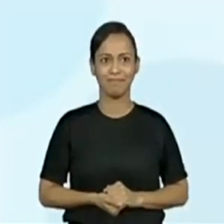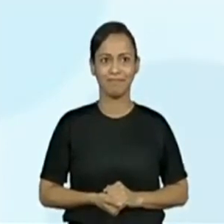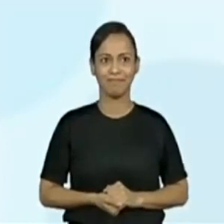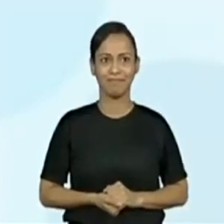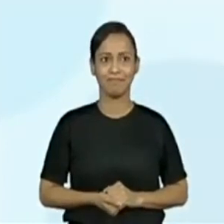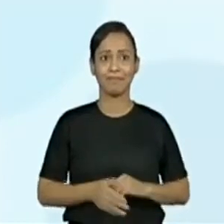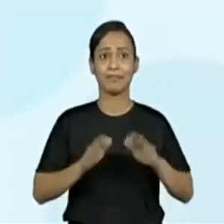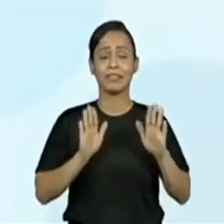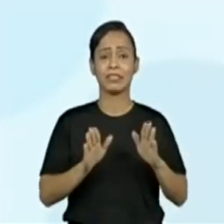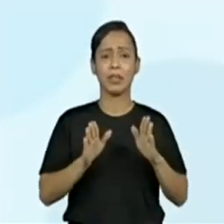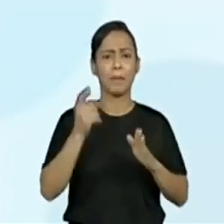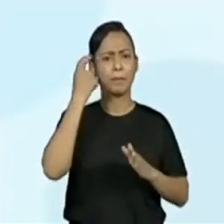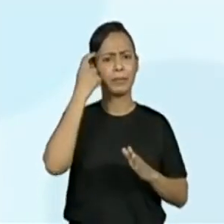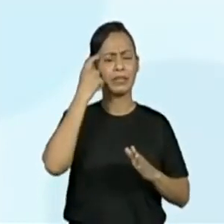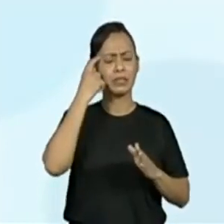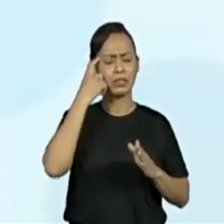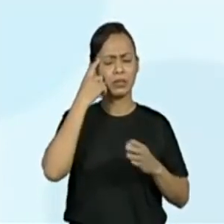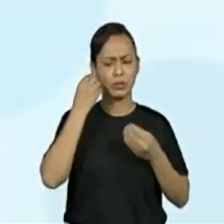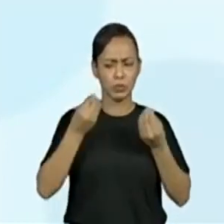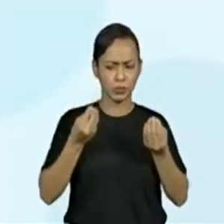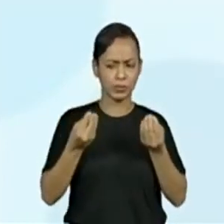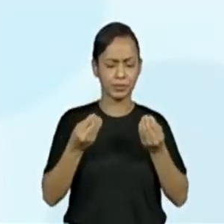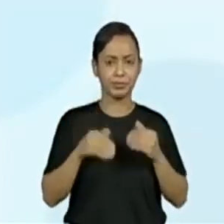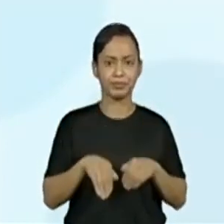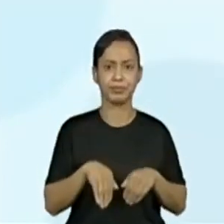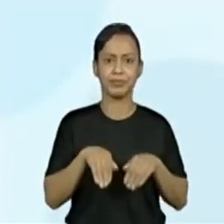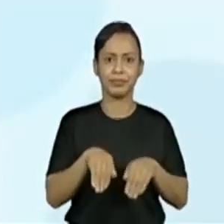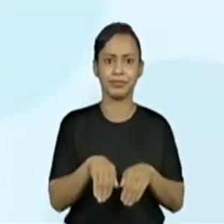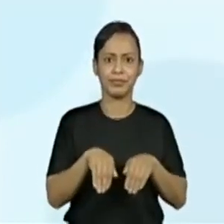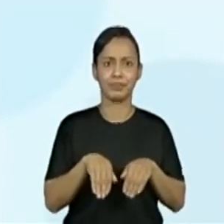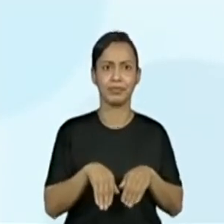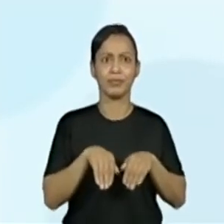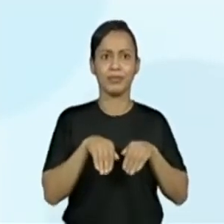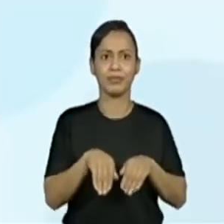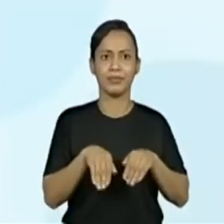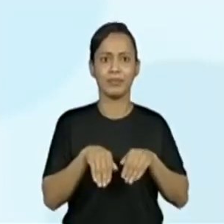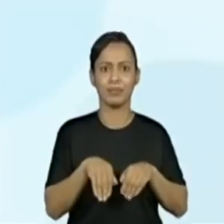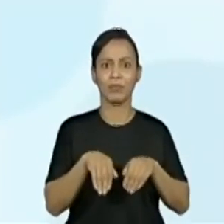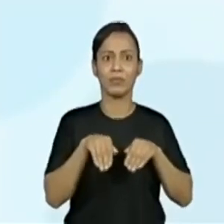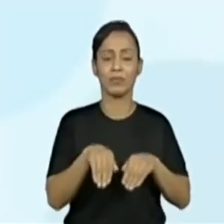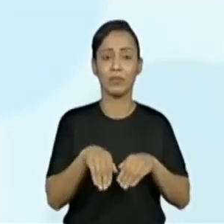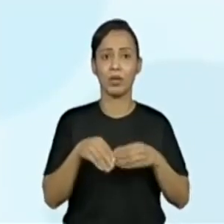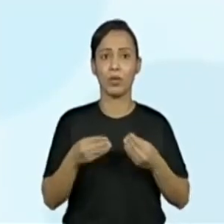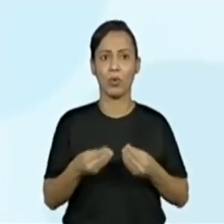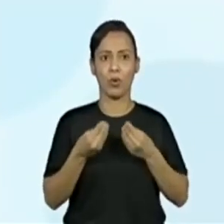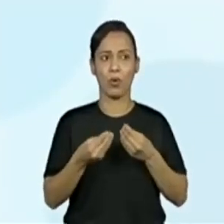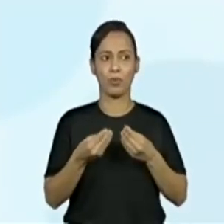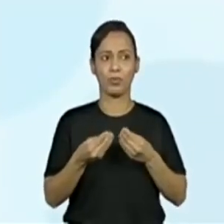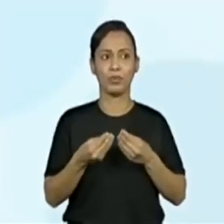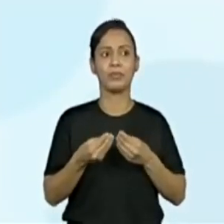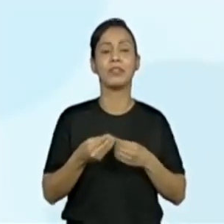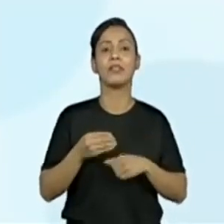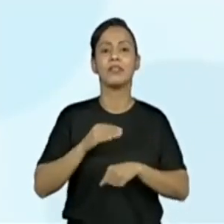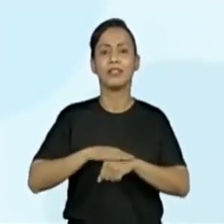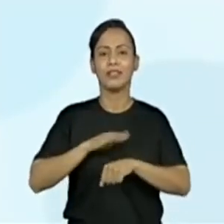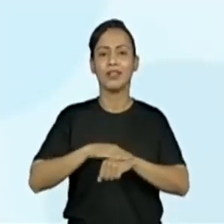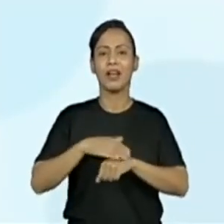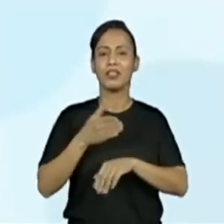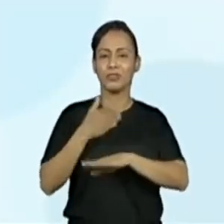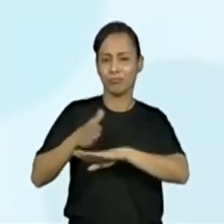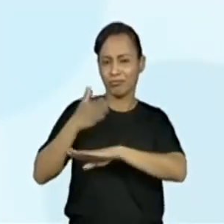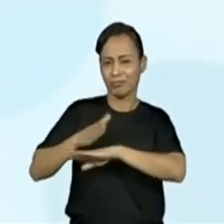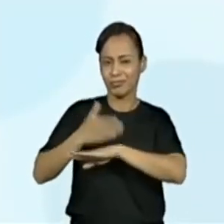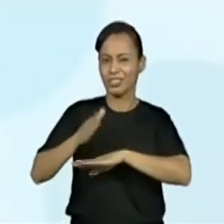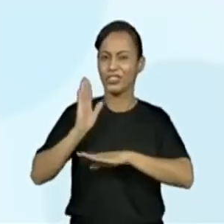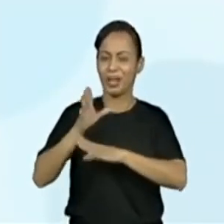Ainda pensando no canguru, nós temos uma outra sequência, não é, Progenor? Exatamente. Vamos lá, então, agora que a gente já está craque nos